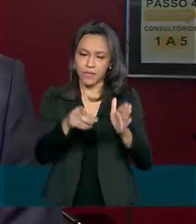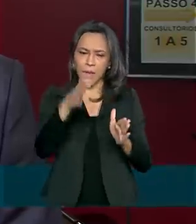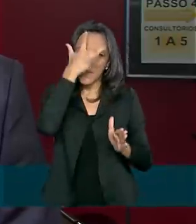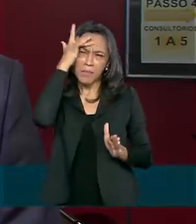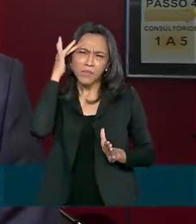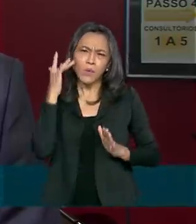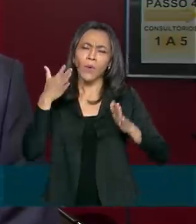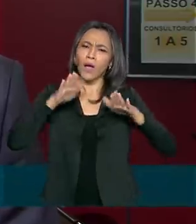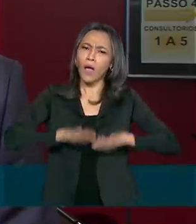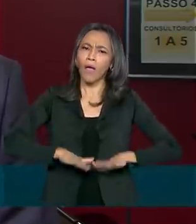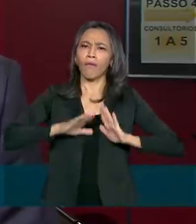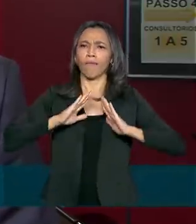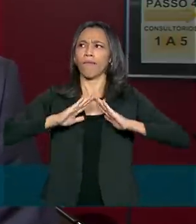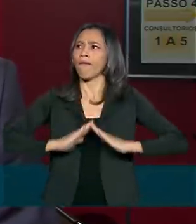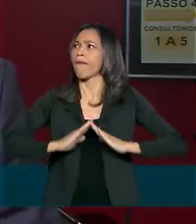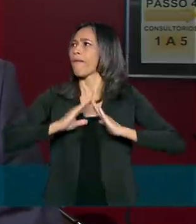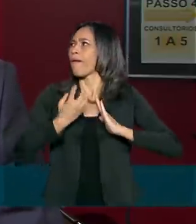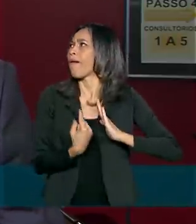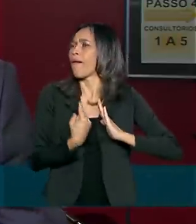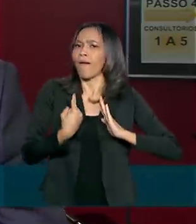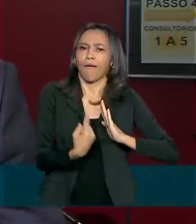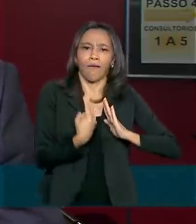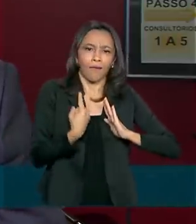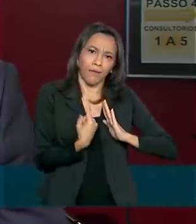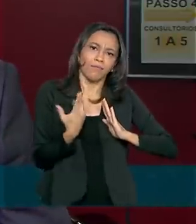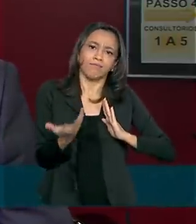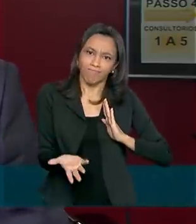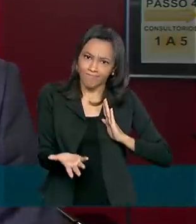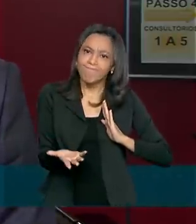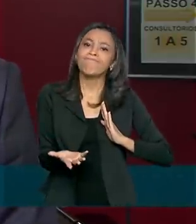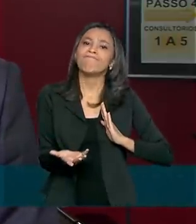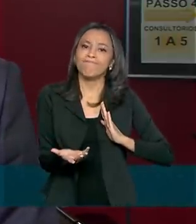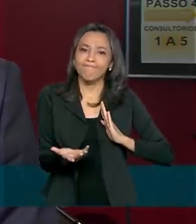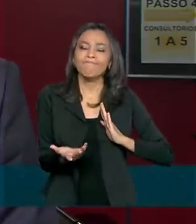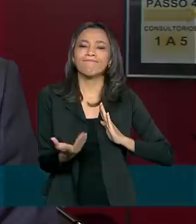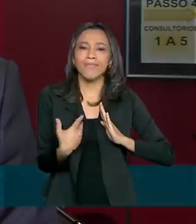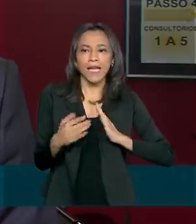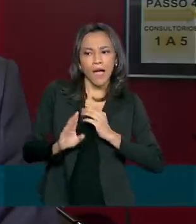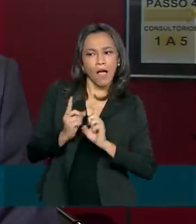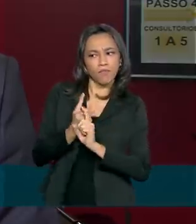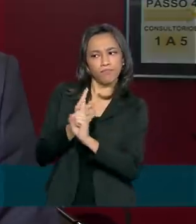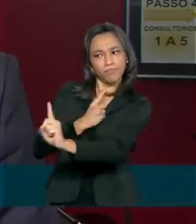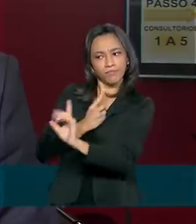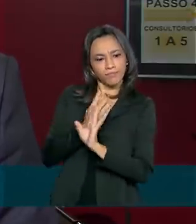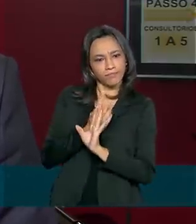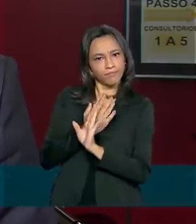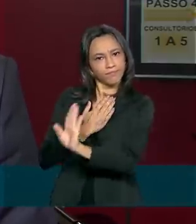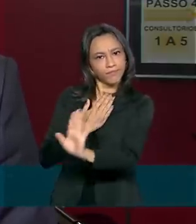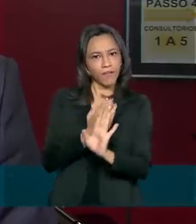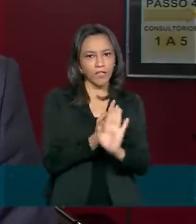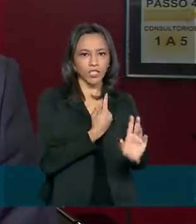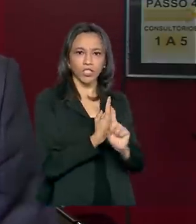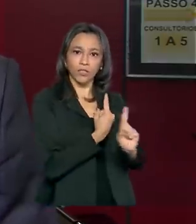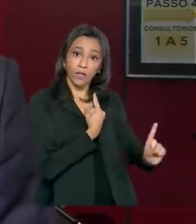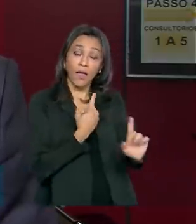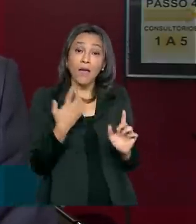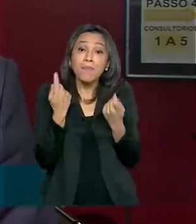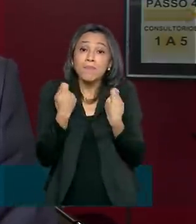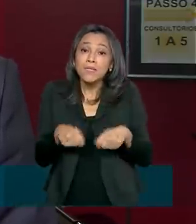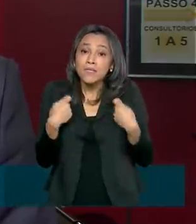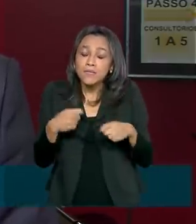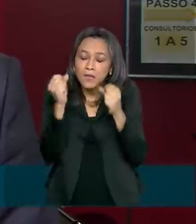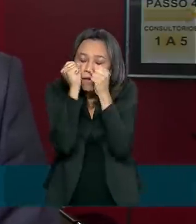casa, né, numa situação, cumprindo lá o seu distanciamento social, ela acordar para a